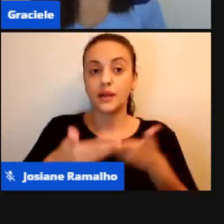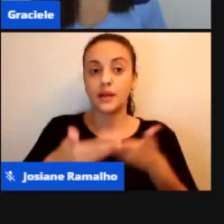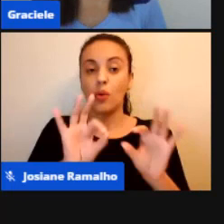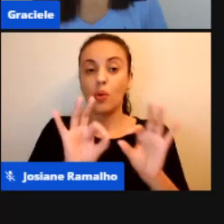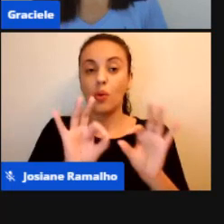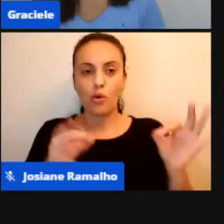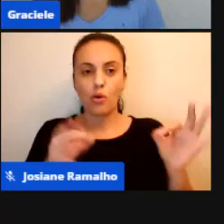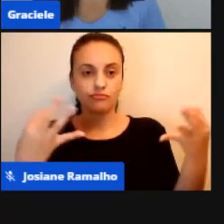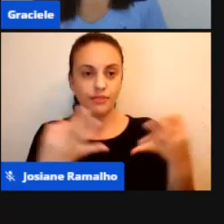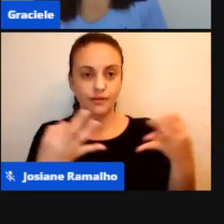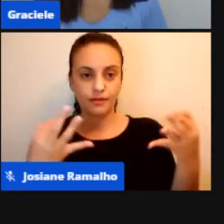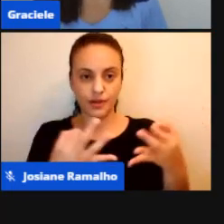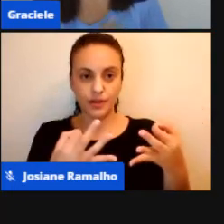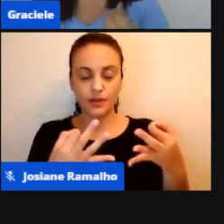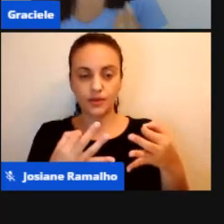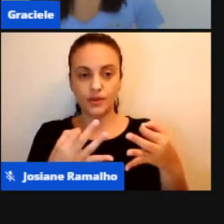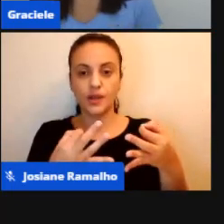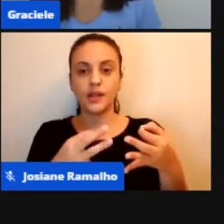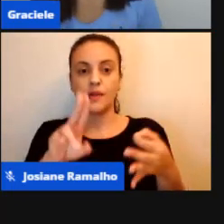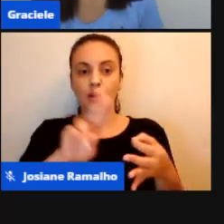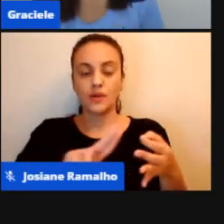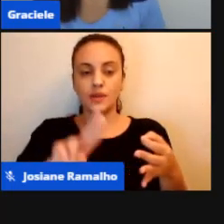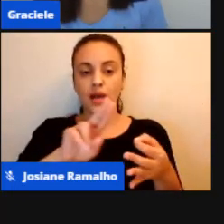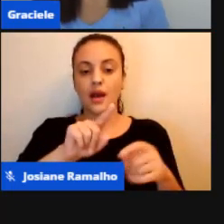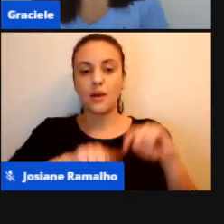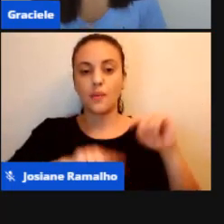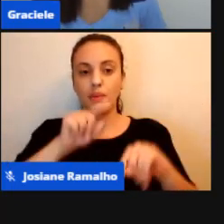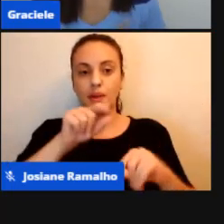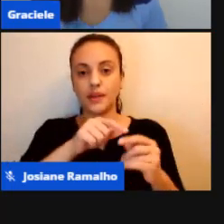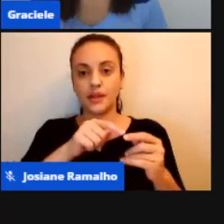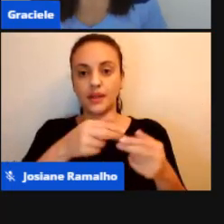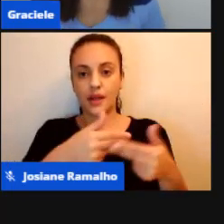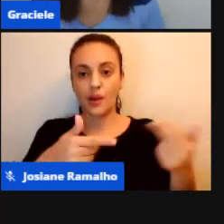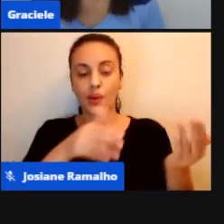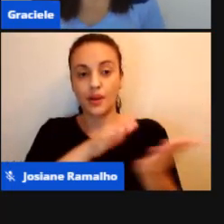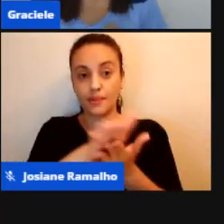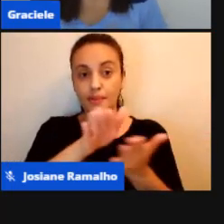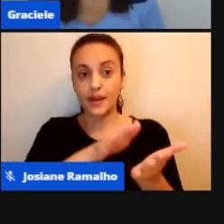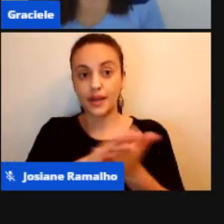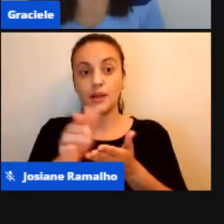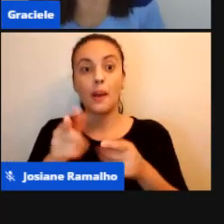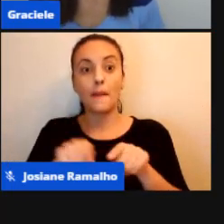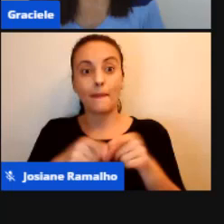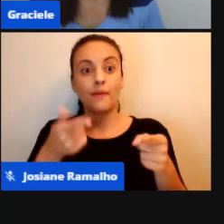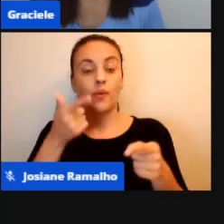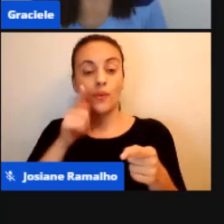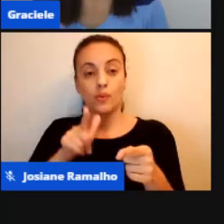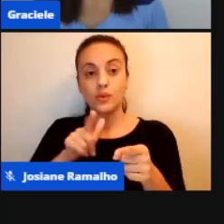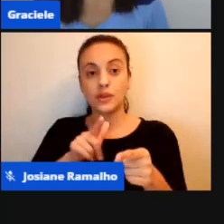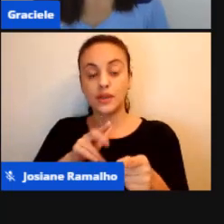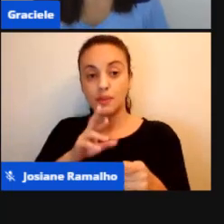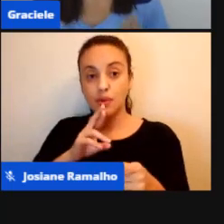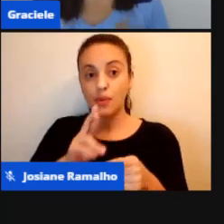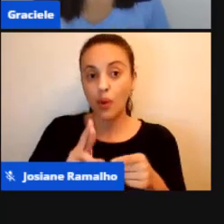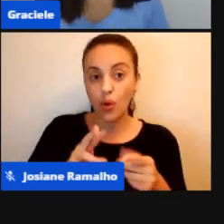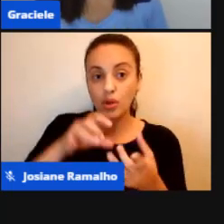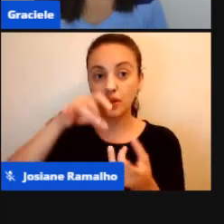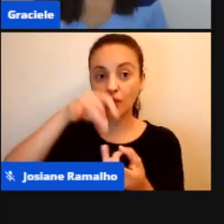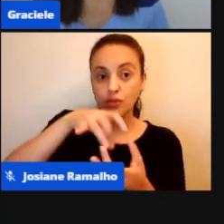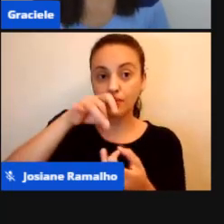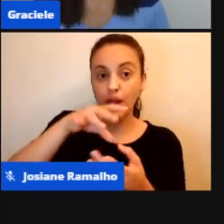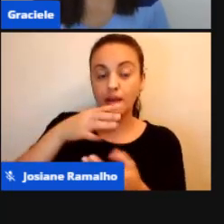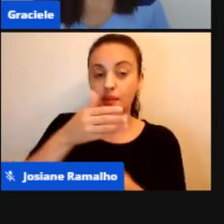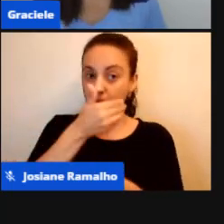Ótimo, excelente. Ele vai utilizar o material impresso, mas ele vai ter um feedback melhor, uma devolutiva melhor e uma